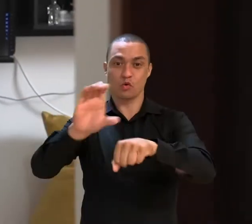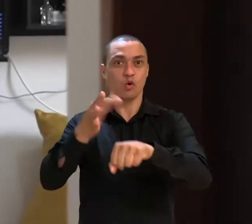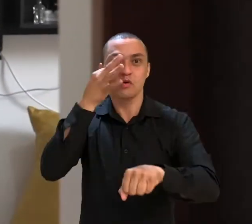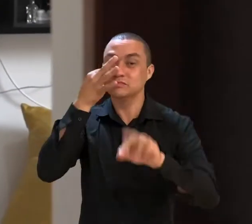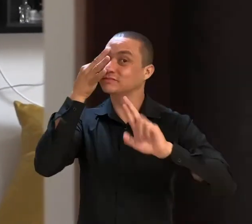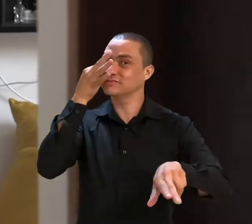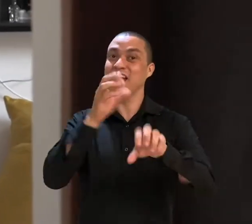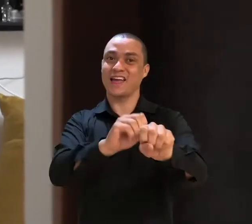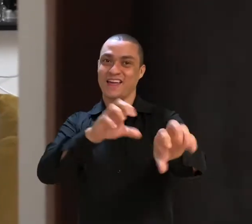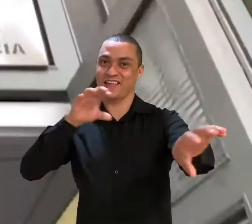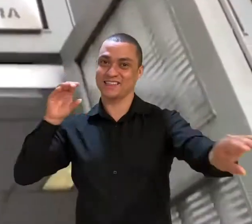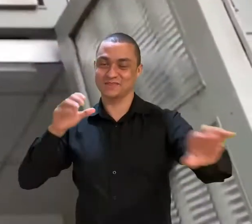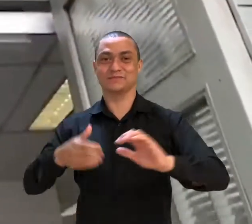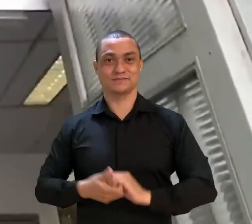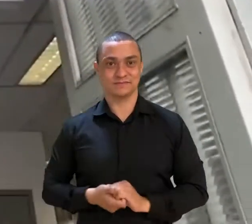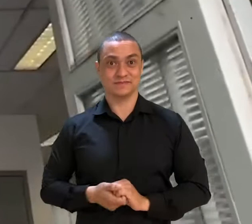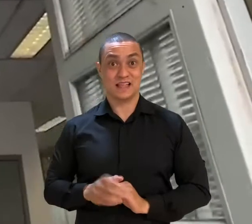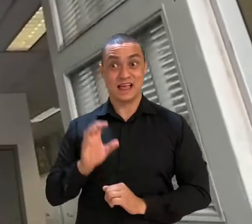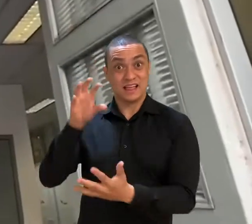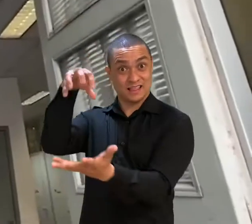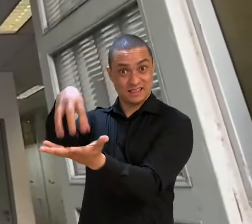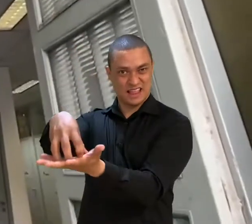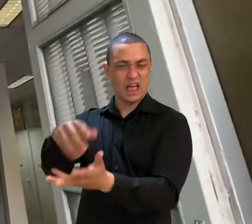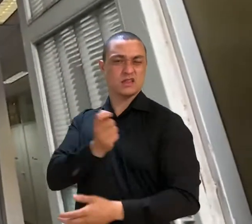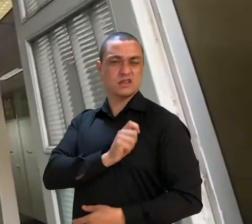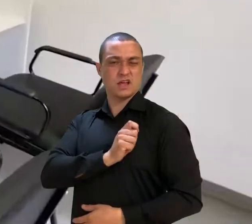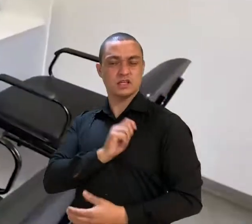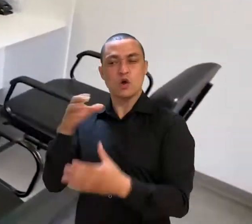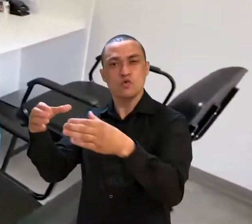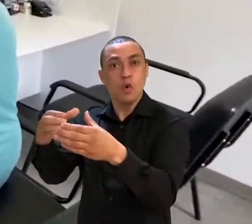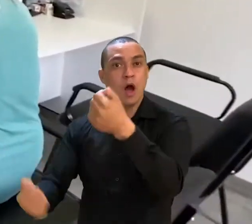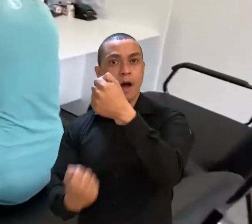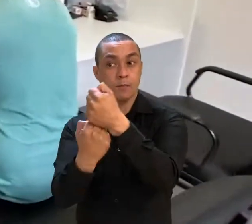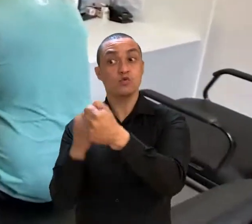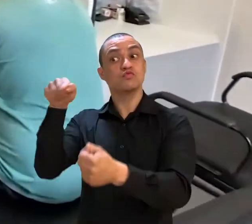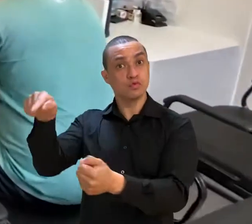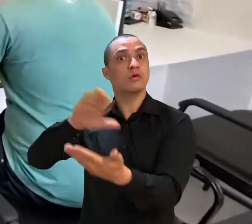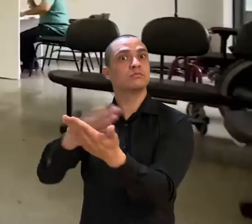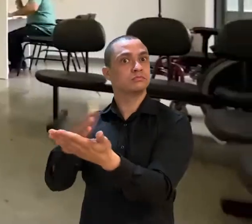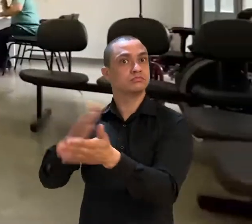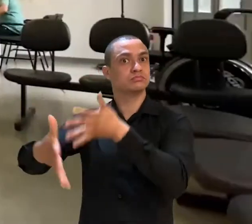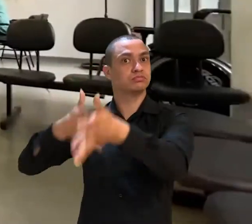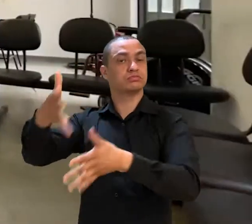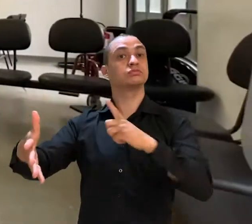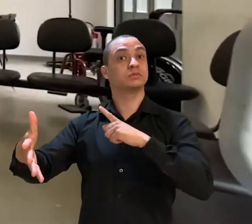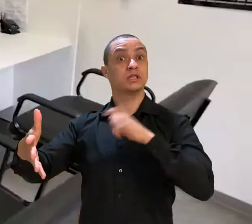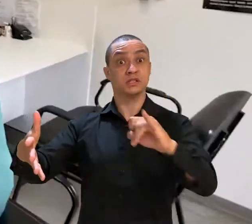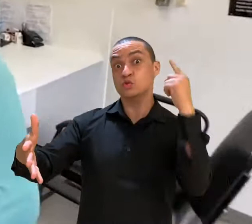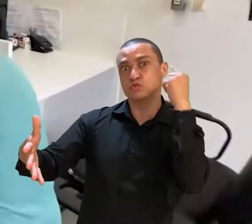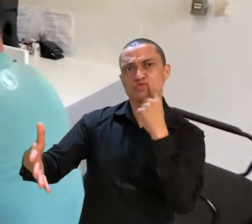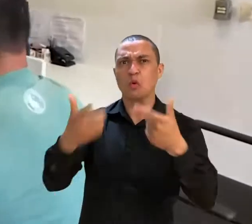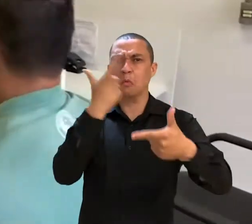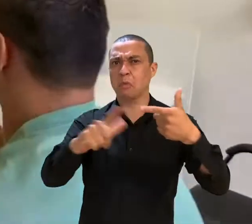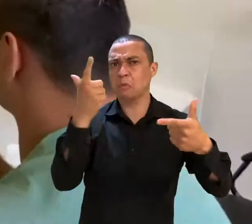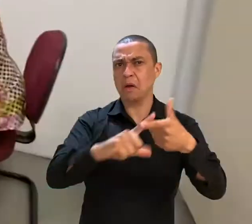formato EAD. O Centro de Apoio da Delegacia da Pessoa com Deficiência conta com intérprete de Libras para garantir que a